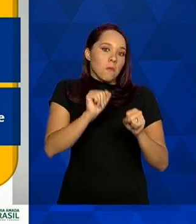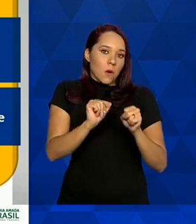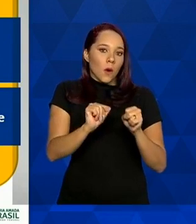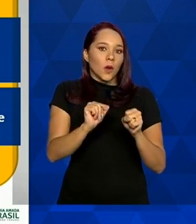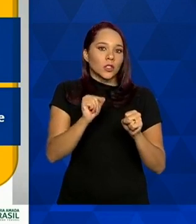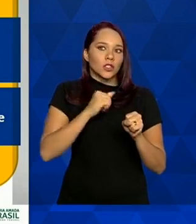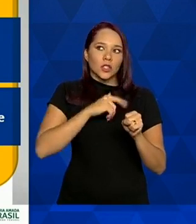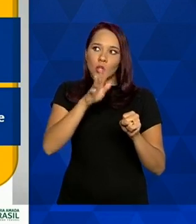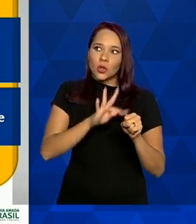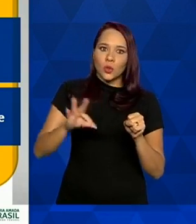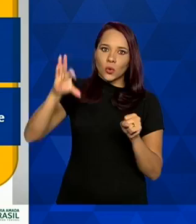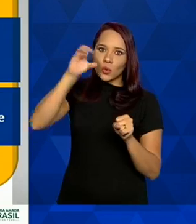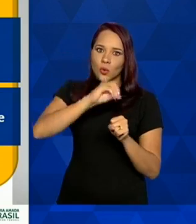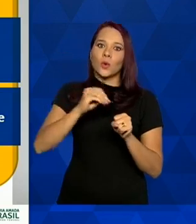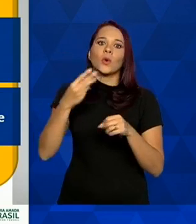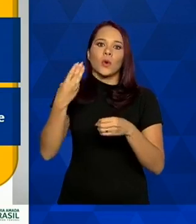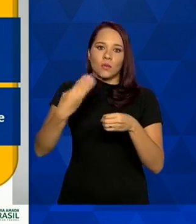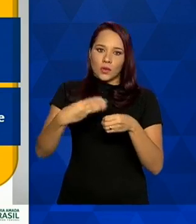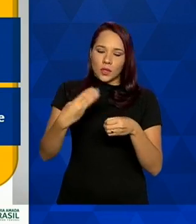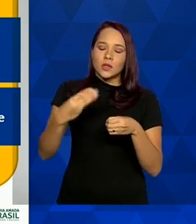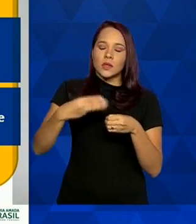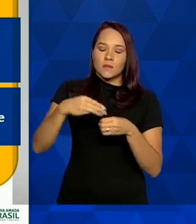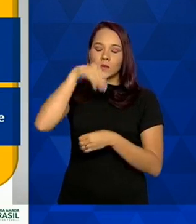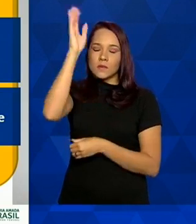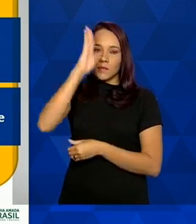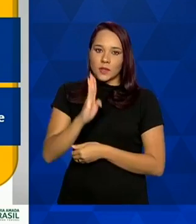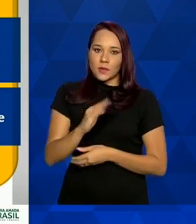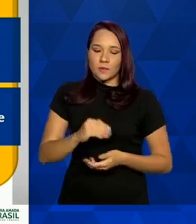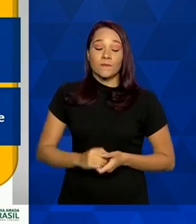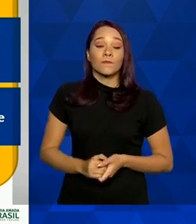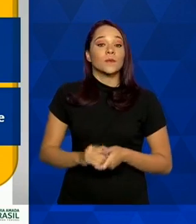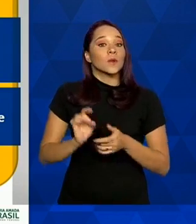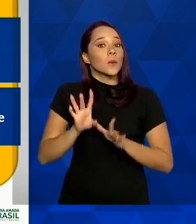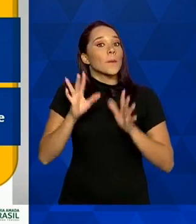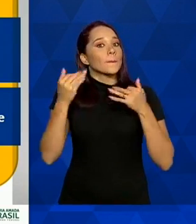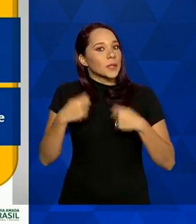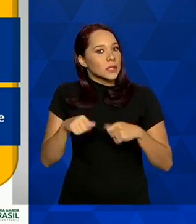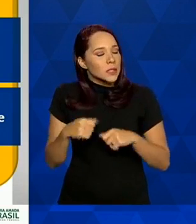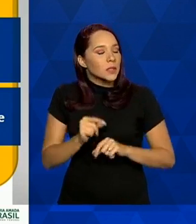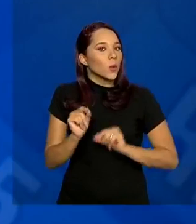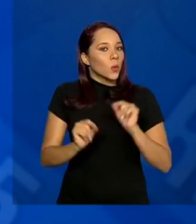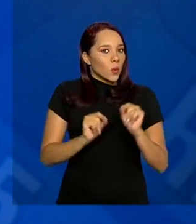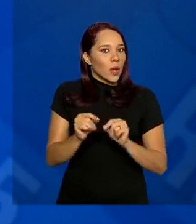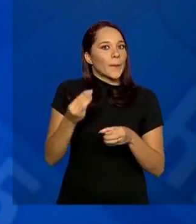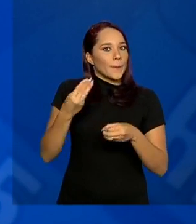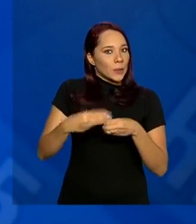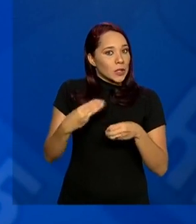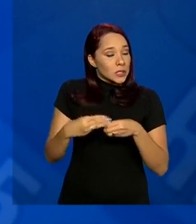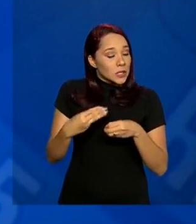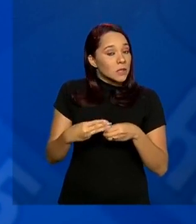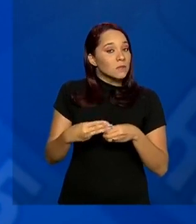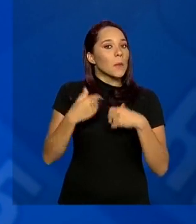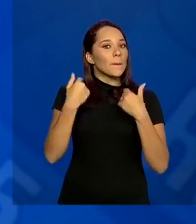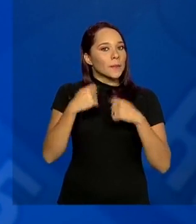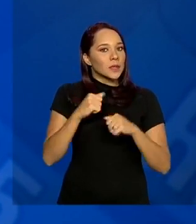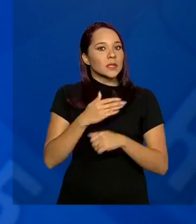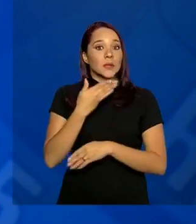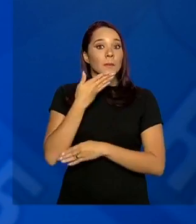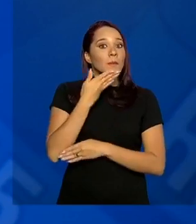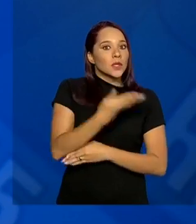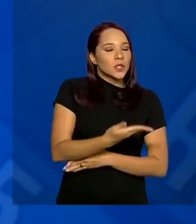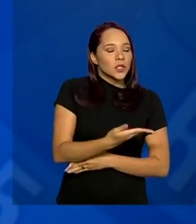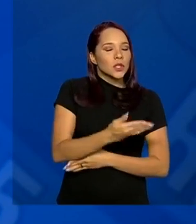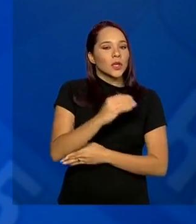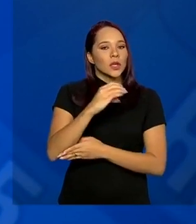a totalidade dos municípios brasileiros. É necessário que os municípios peçam o que a gente chama de